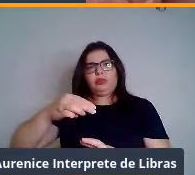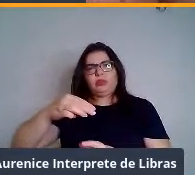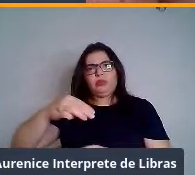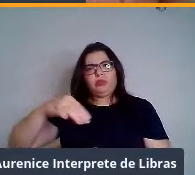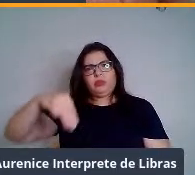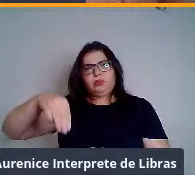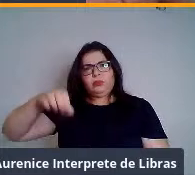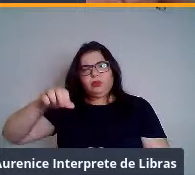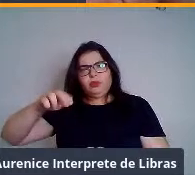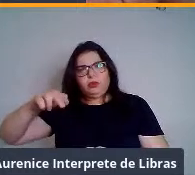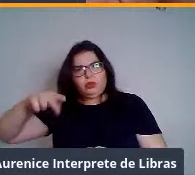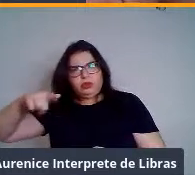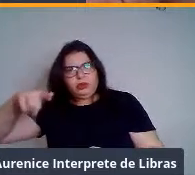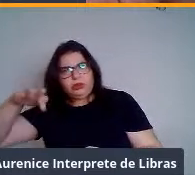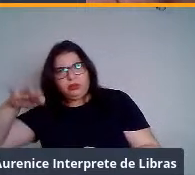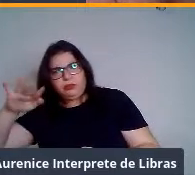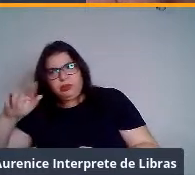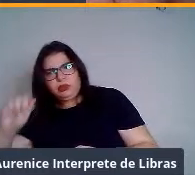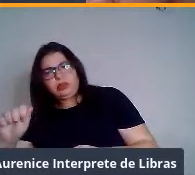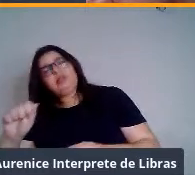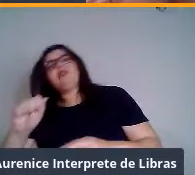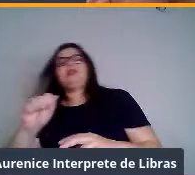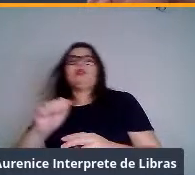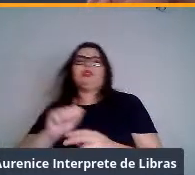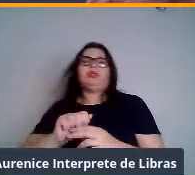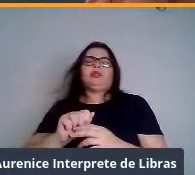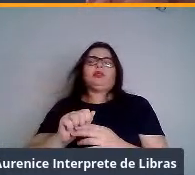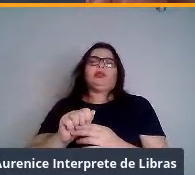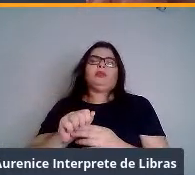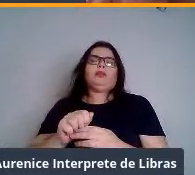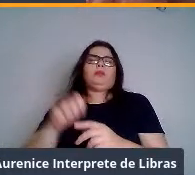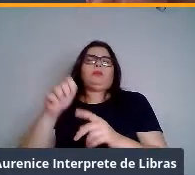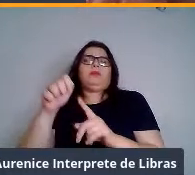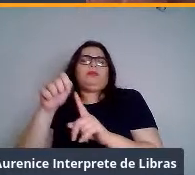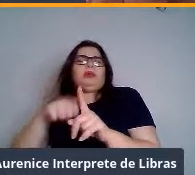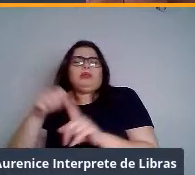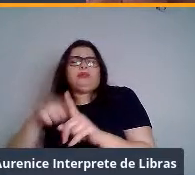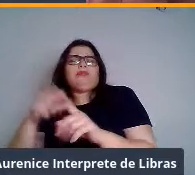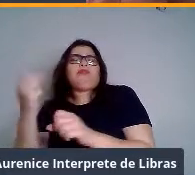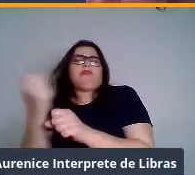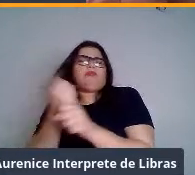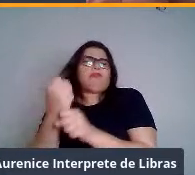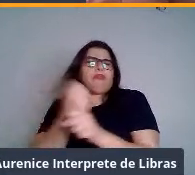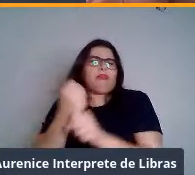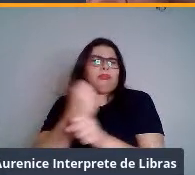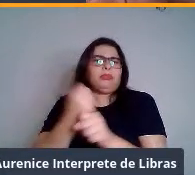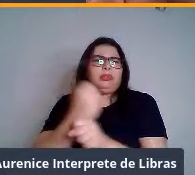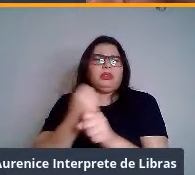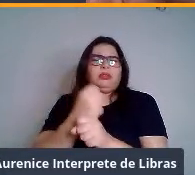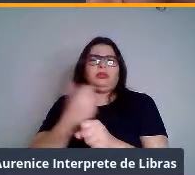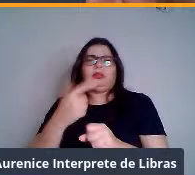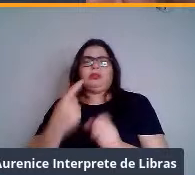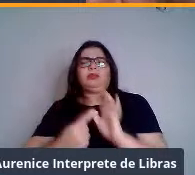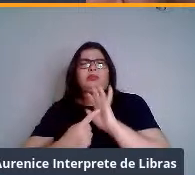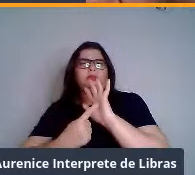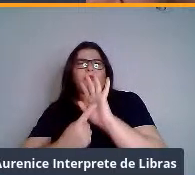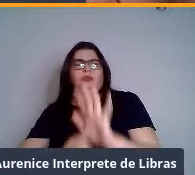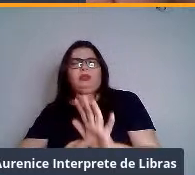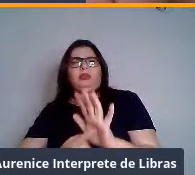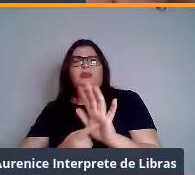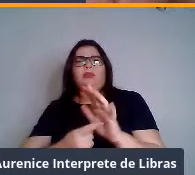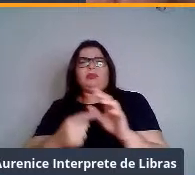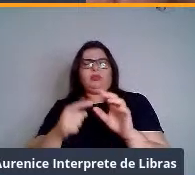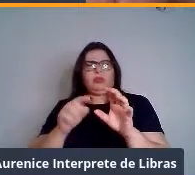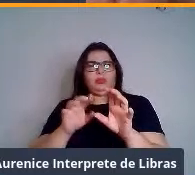pares muito antes do período reprodutivo e passando meses, até anos, com o mesmo par, tá? Então, mesmo não apresentando cuidado parental, como ocorre em outros